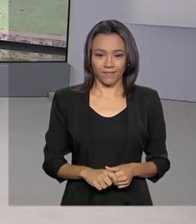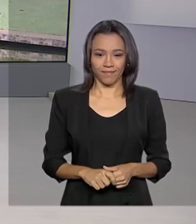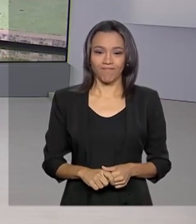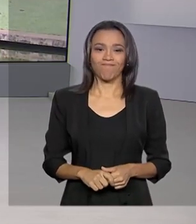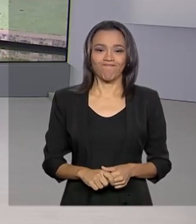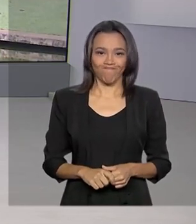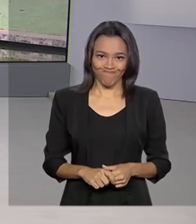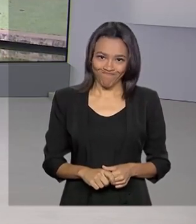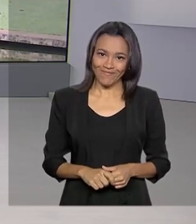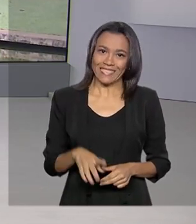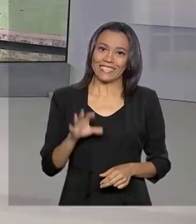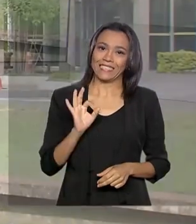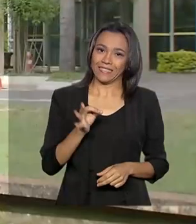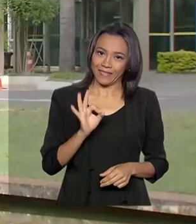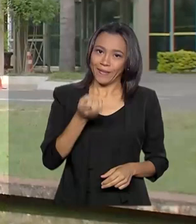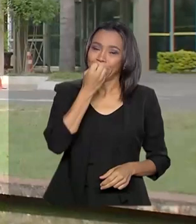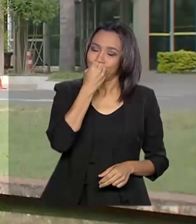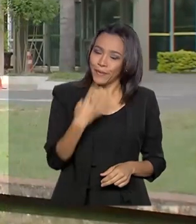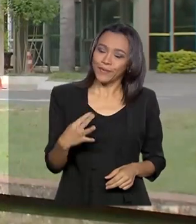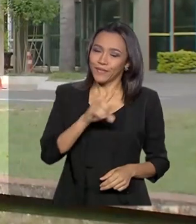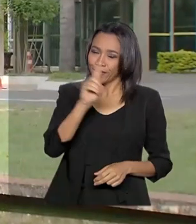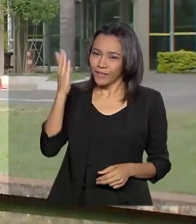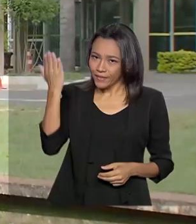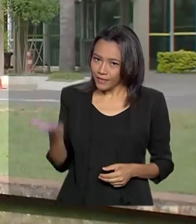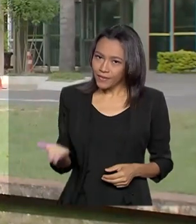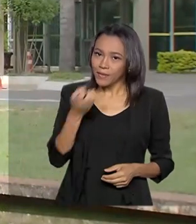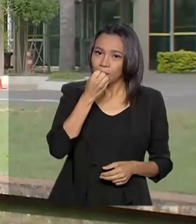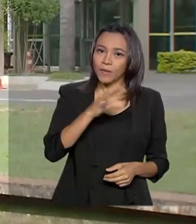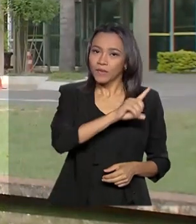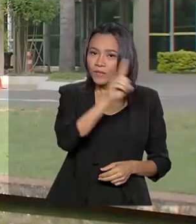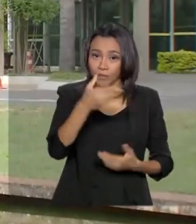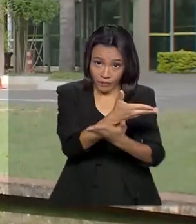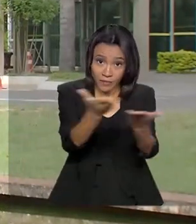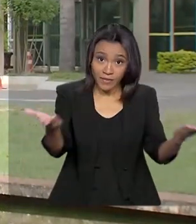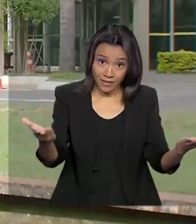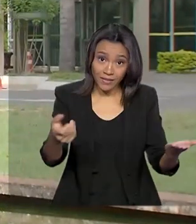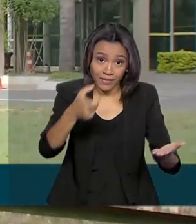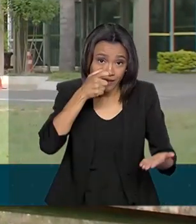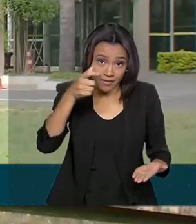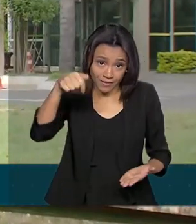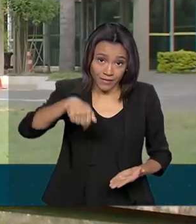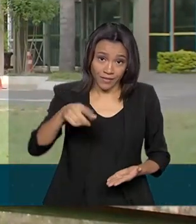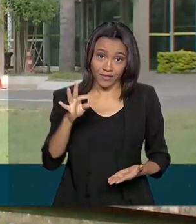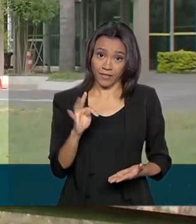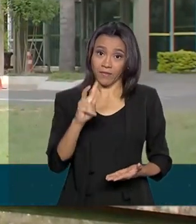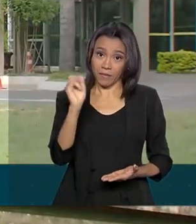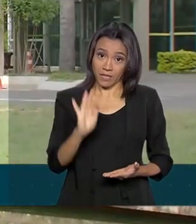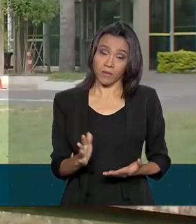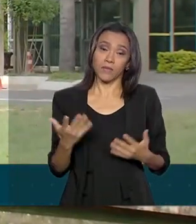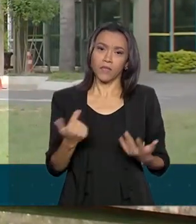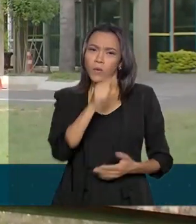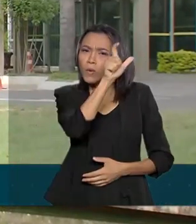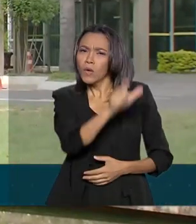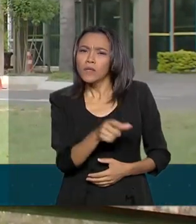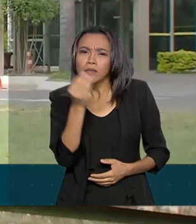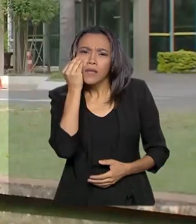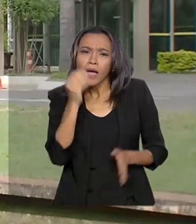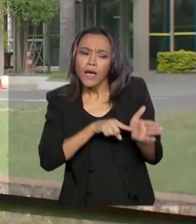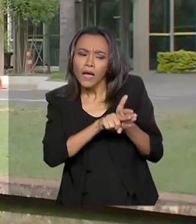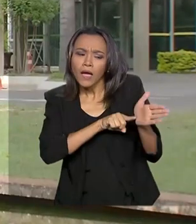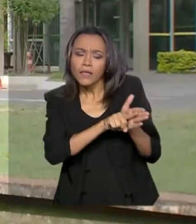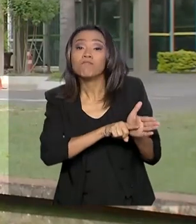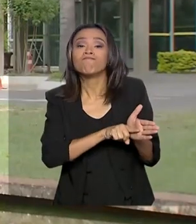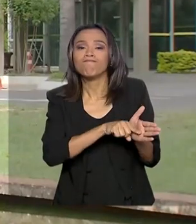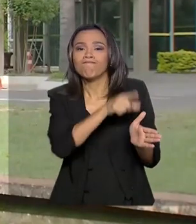É isso mesmo, Carla. Bom dia para você. Bom dia para você que acompanha a TV Brasil. O teste realizado em um homem de 61